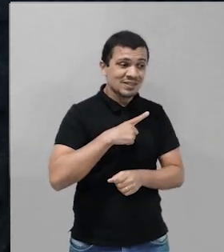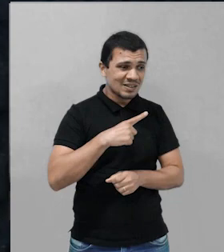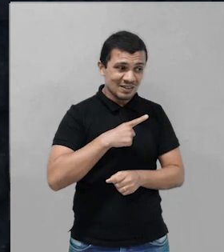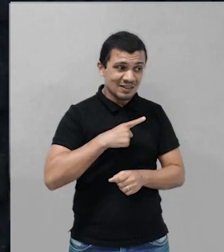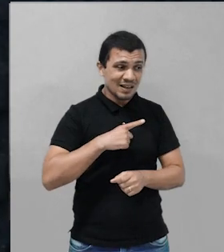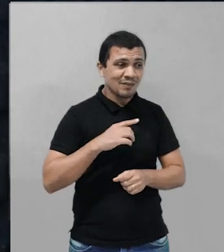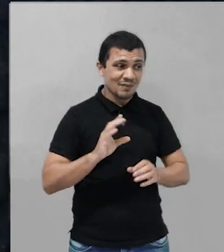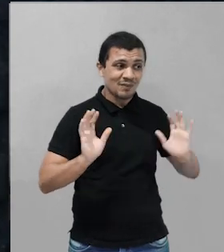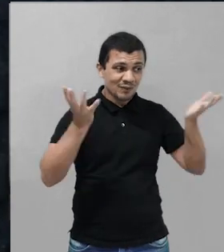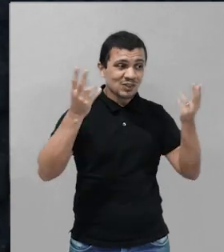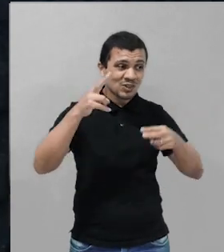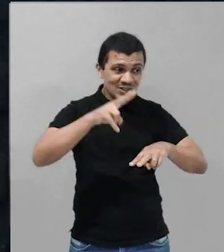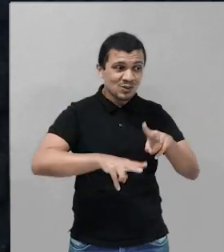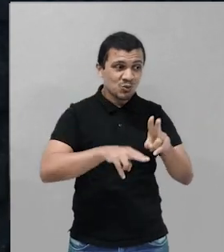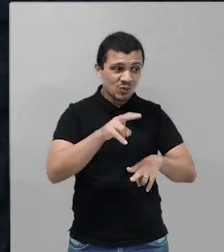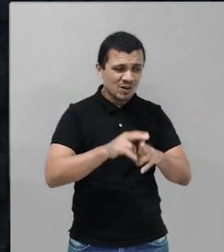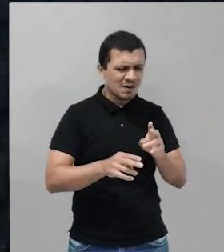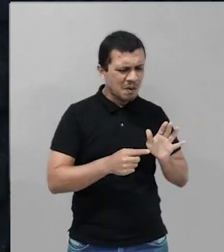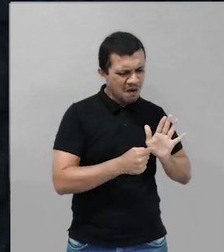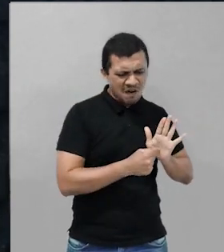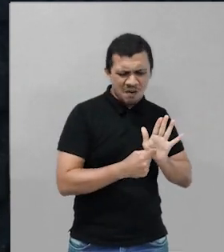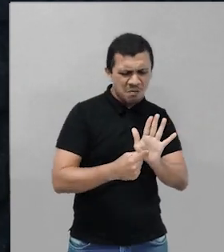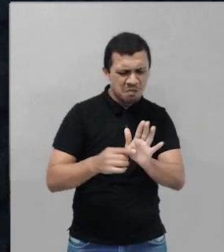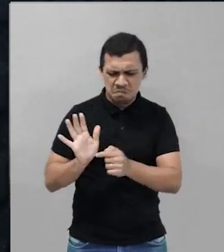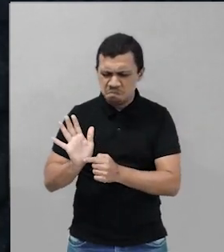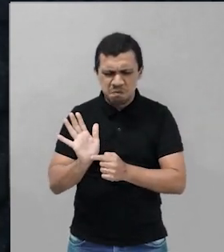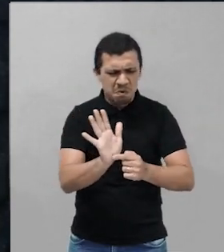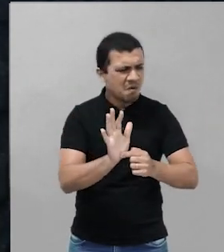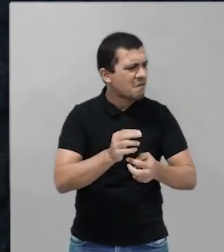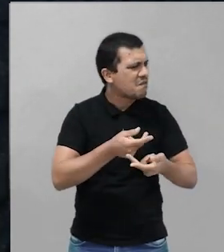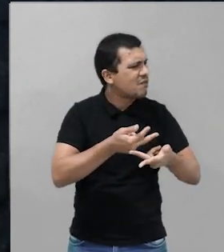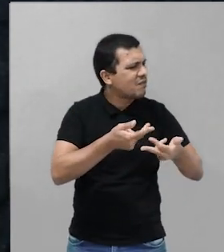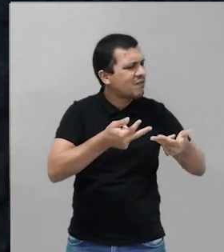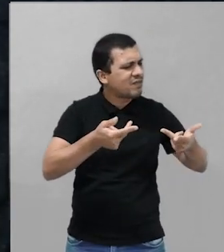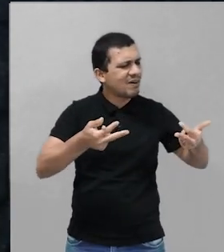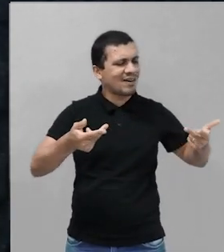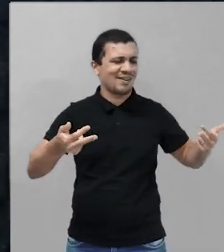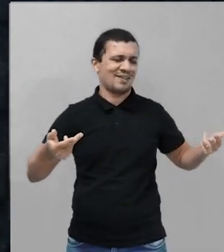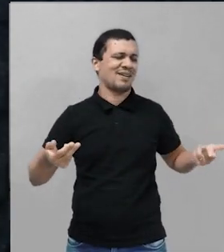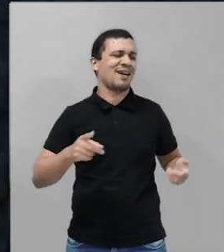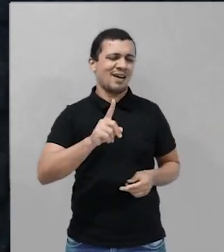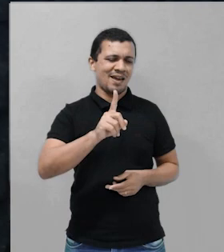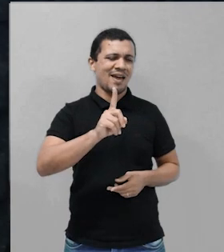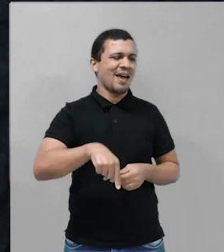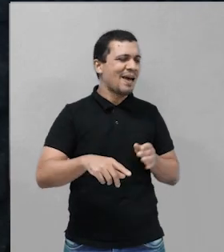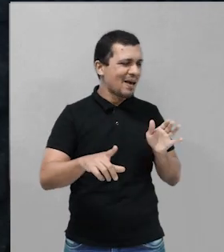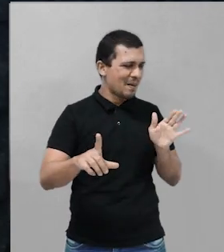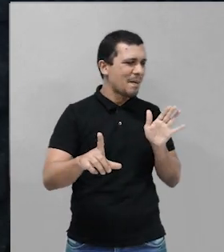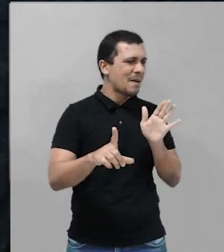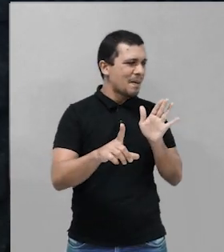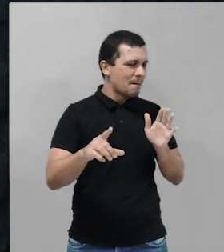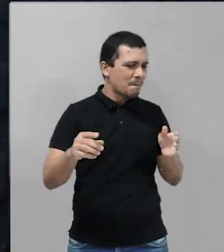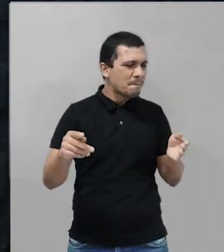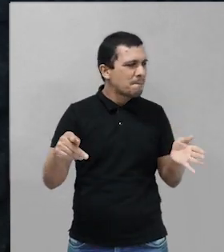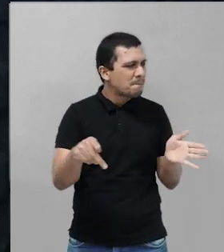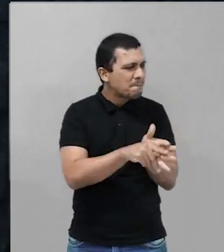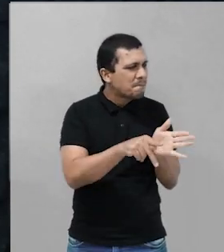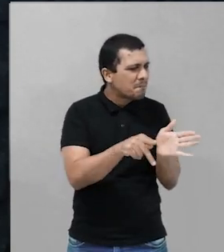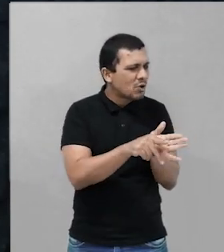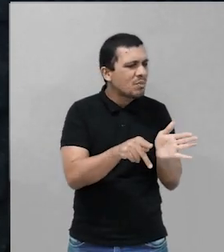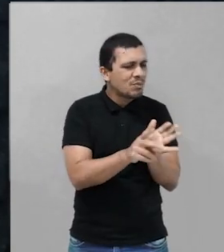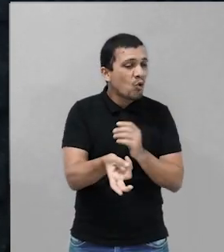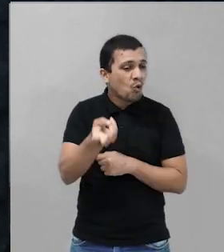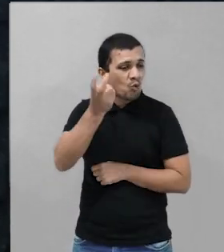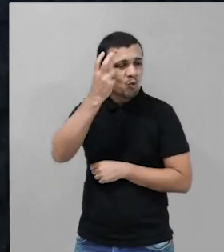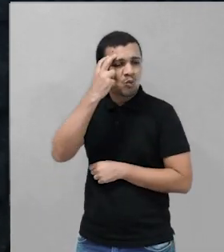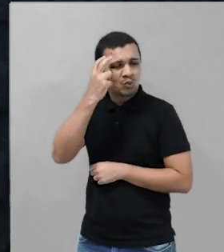manifestações, várias apresentações, que são literalmente parte do folclore, parte do processo cultural